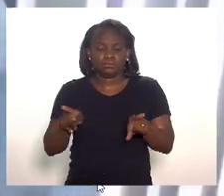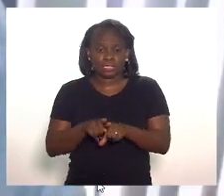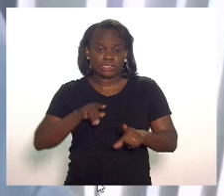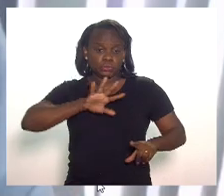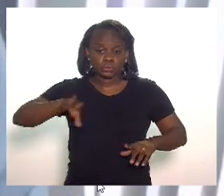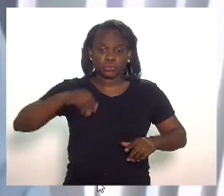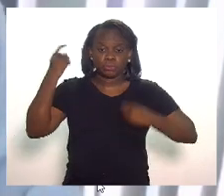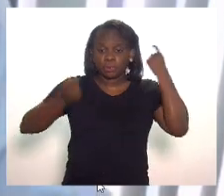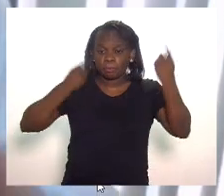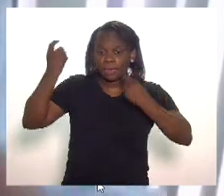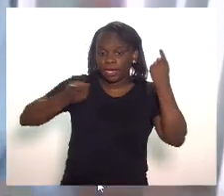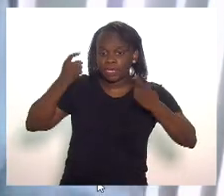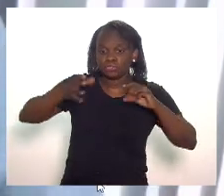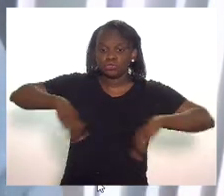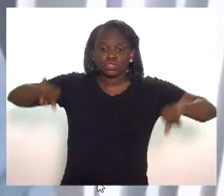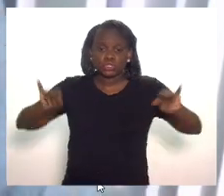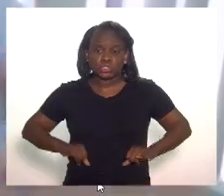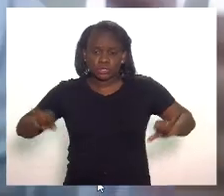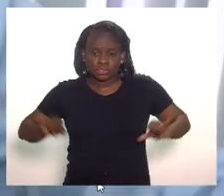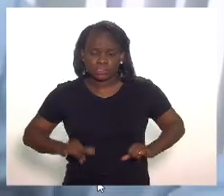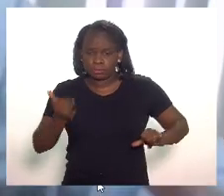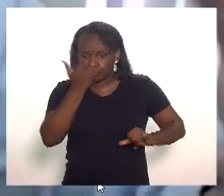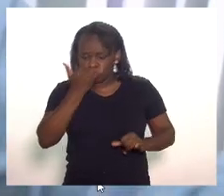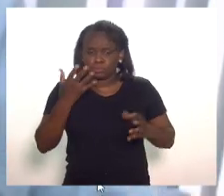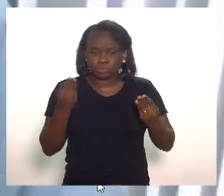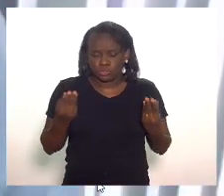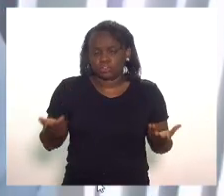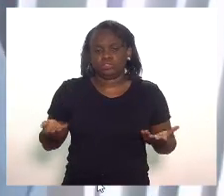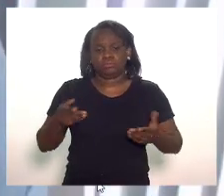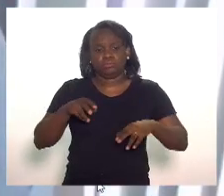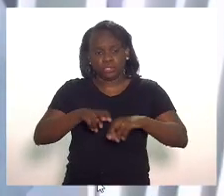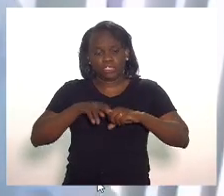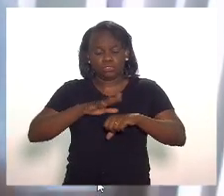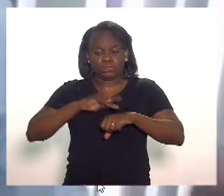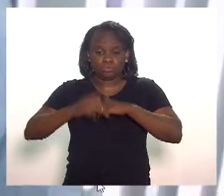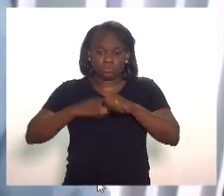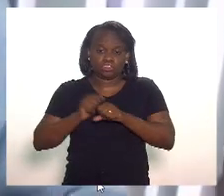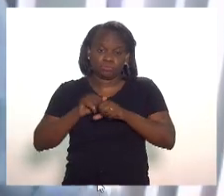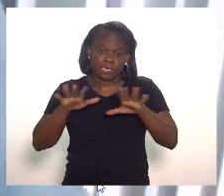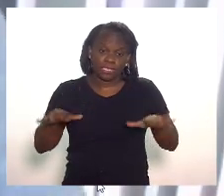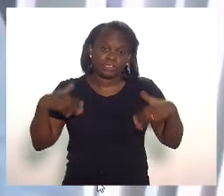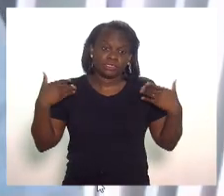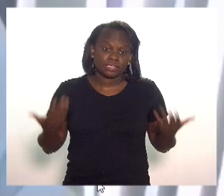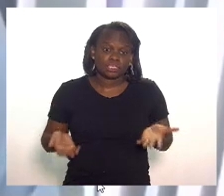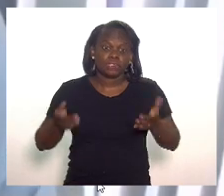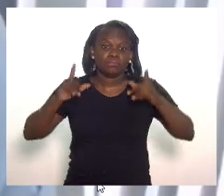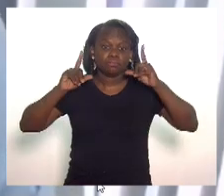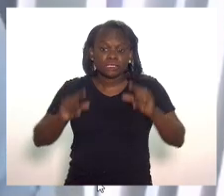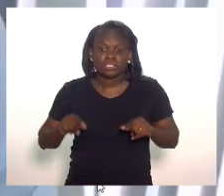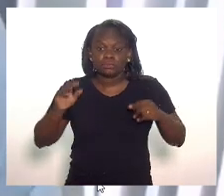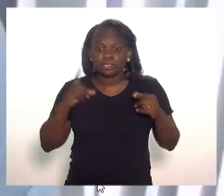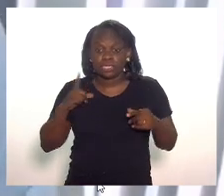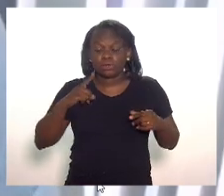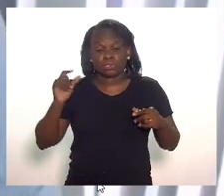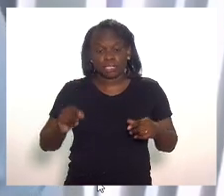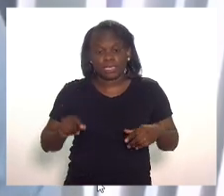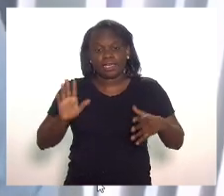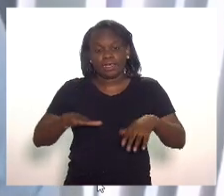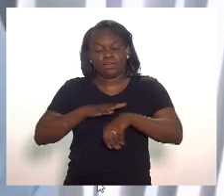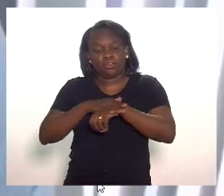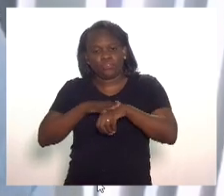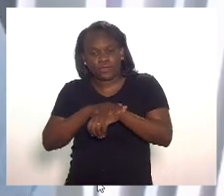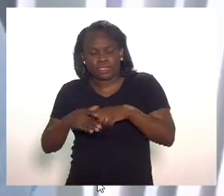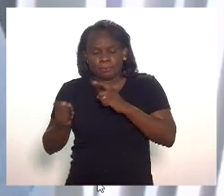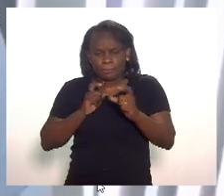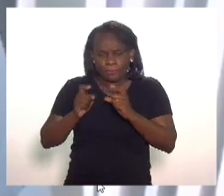preocupados estão todos sofrendo as consequências diretas ou indiretas da pandemia e portanto o mínimo que se pode esperar é que a conversa e o